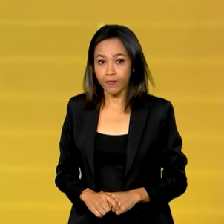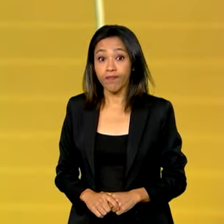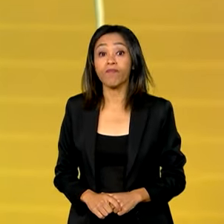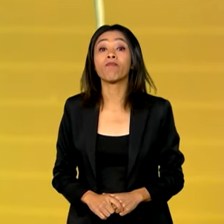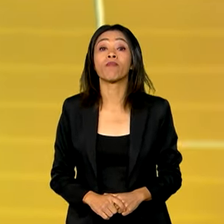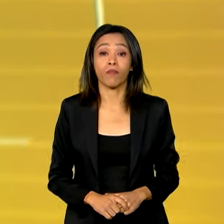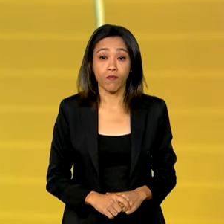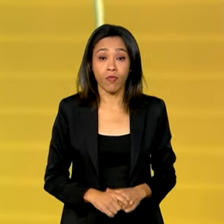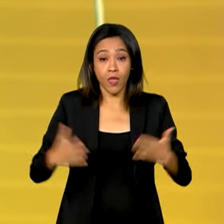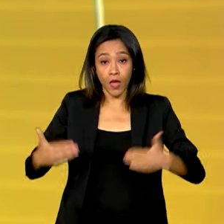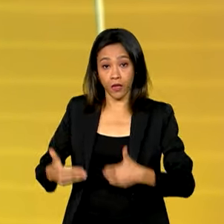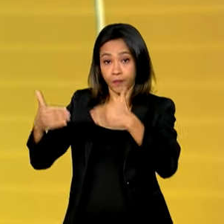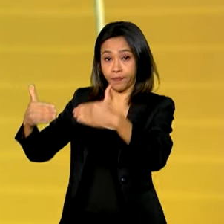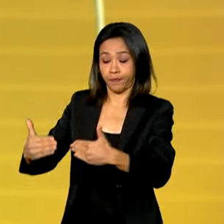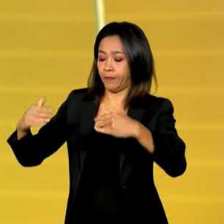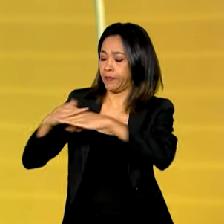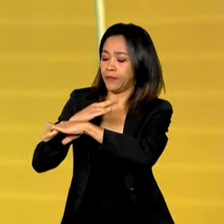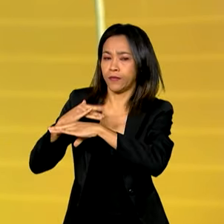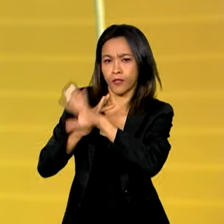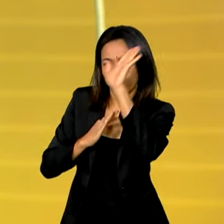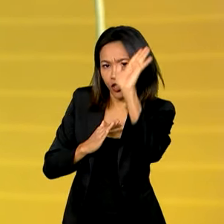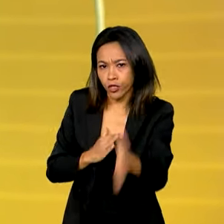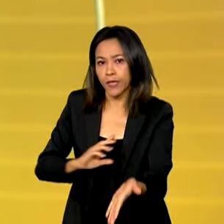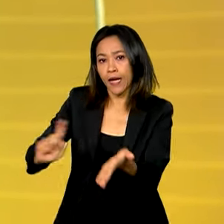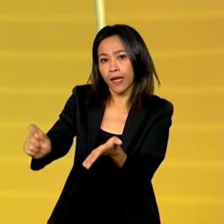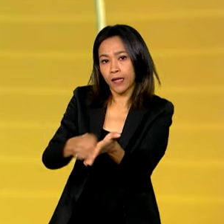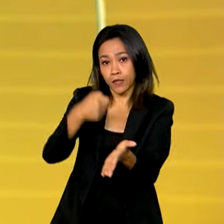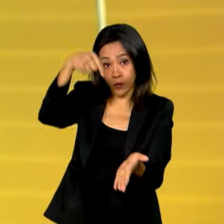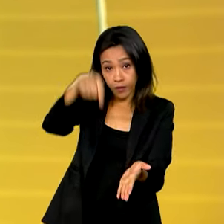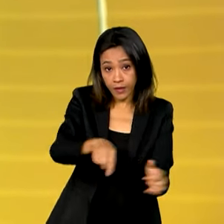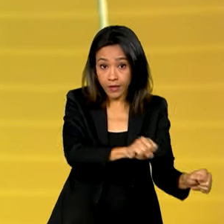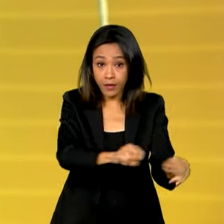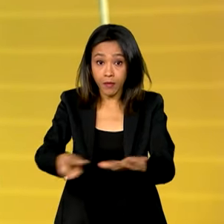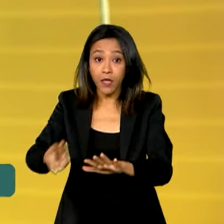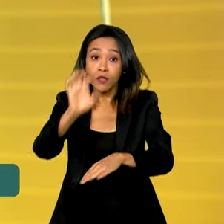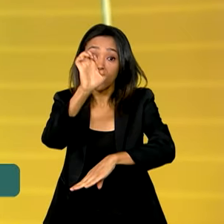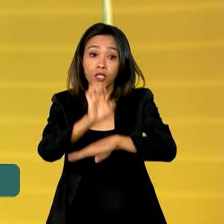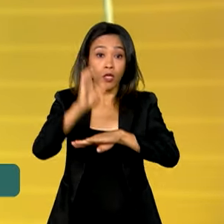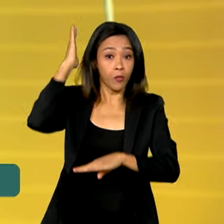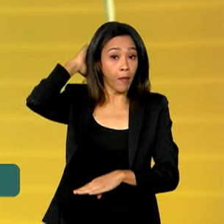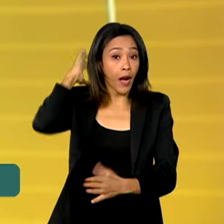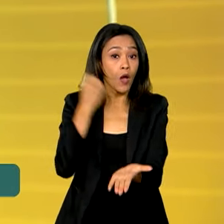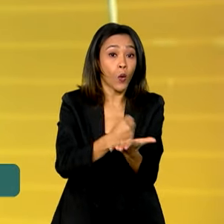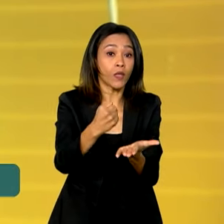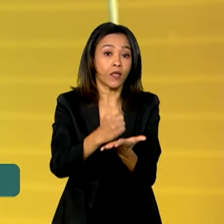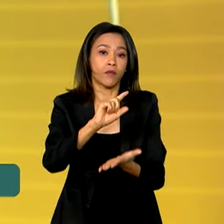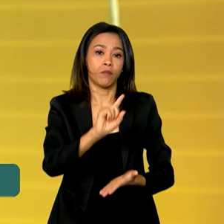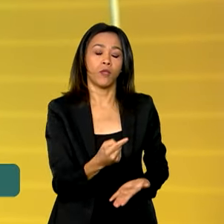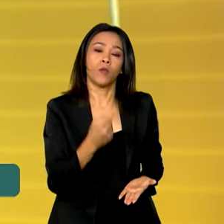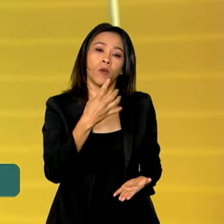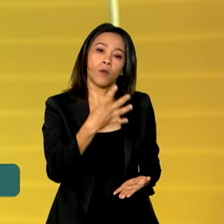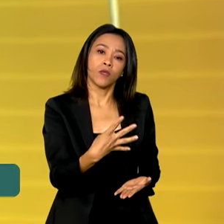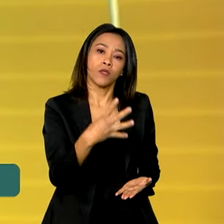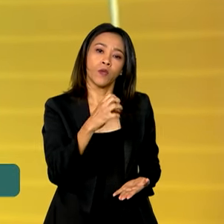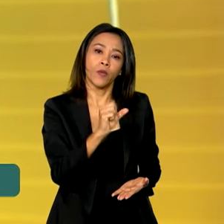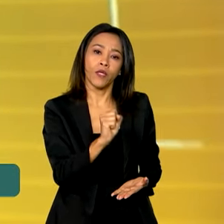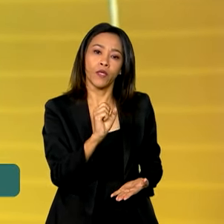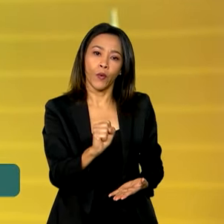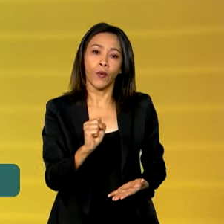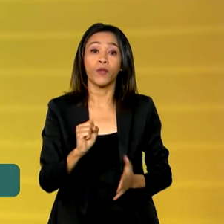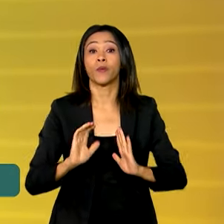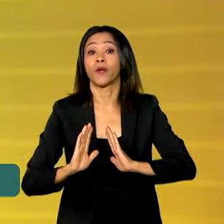O Ministério das Cidades assinou esta semana, no Pará, a contratação de 1.488 unidades